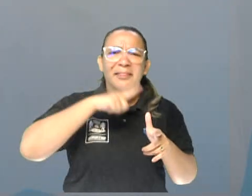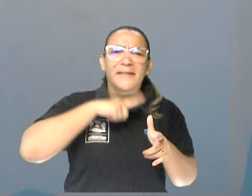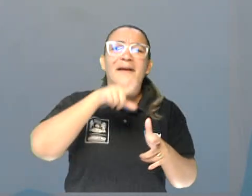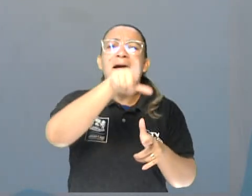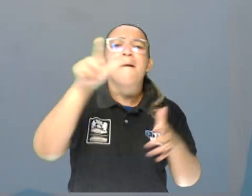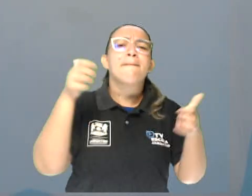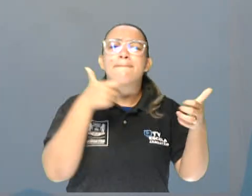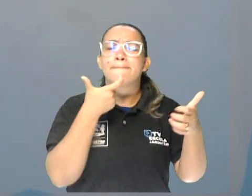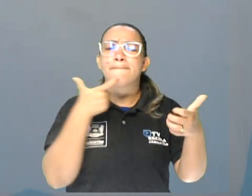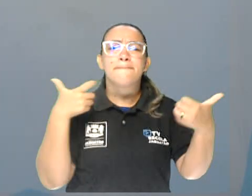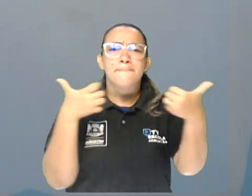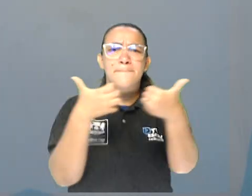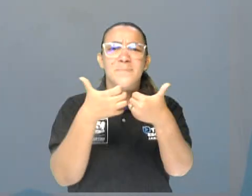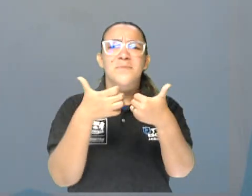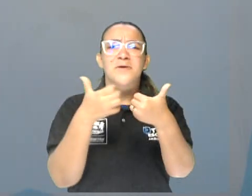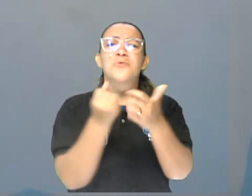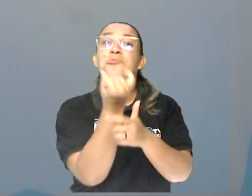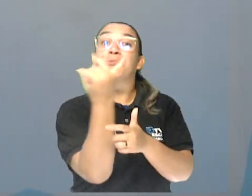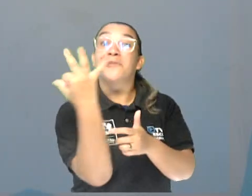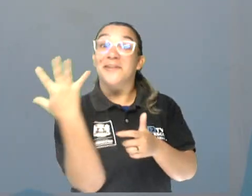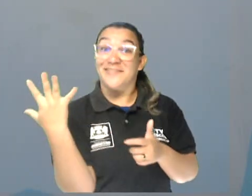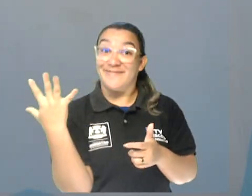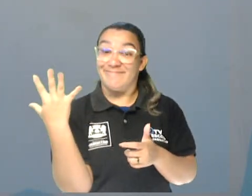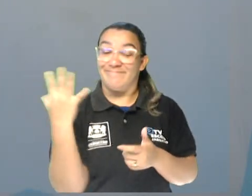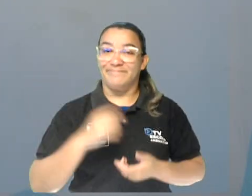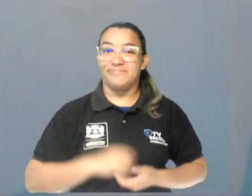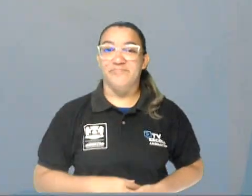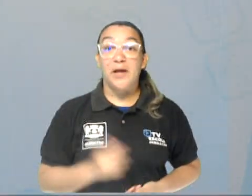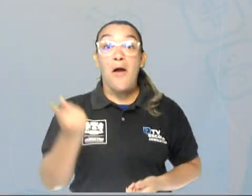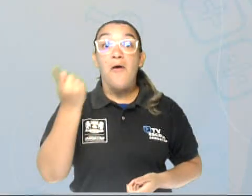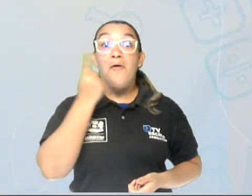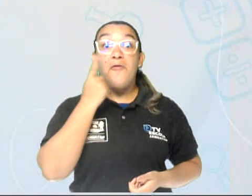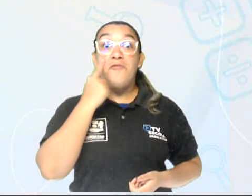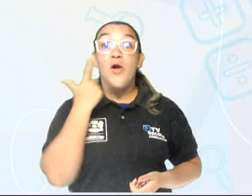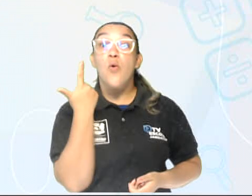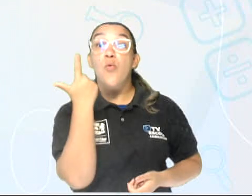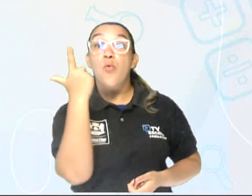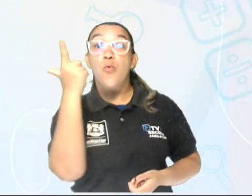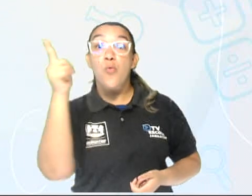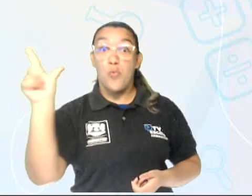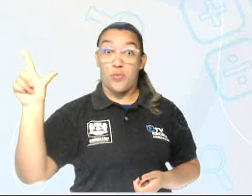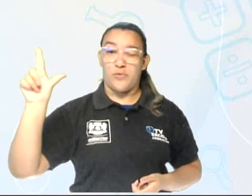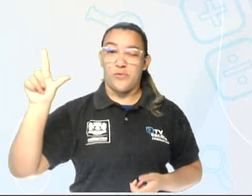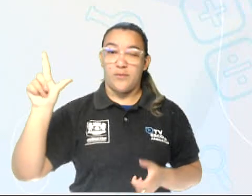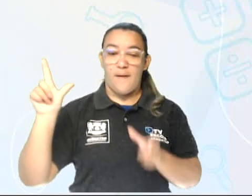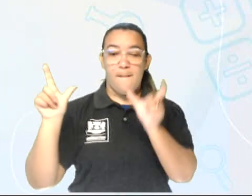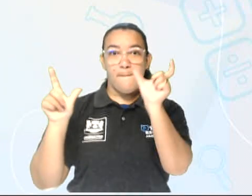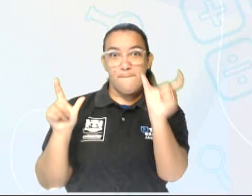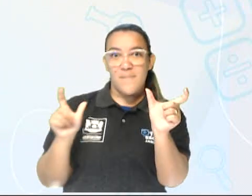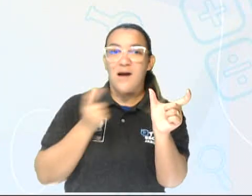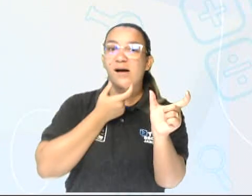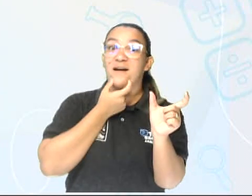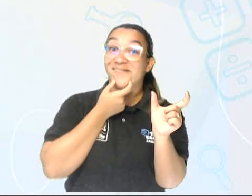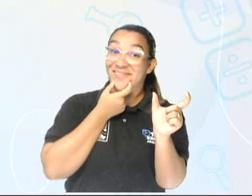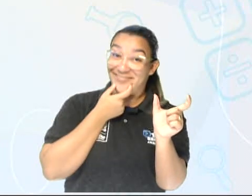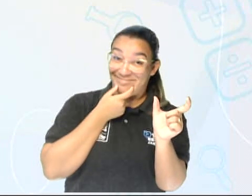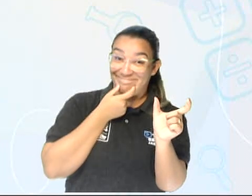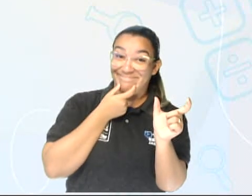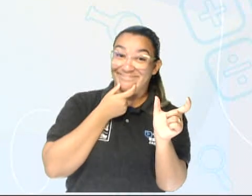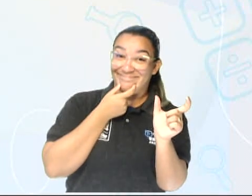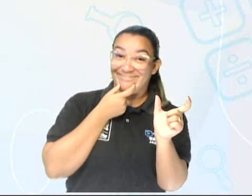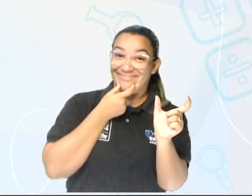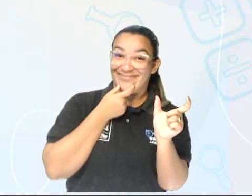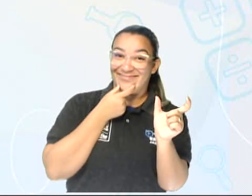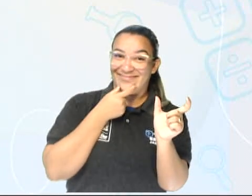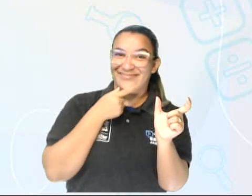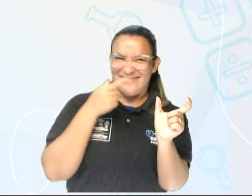perto de onde você mora? A nossa próxima palavra é Supermarket. Eu acho que para isso não precisa de uma tradução